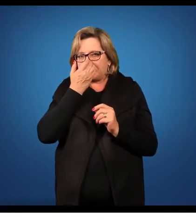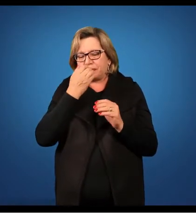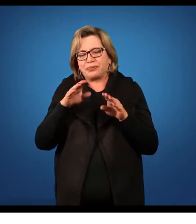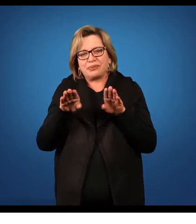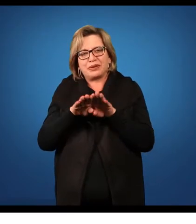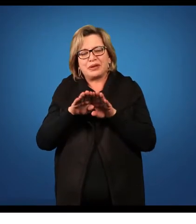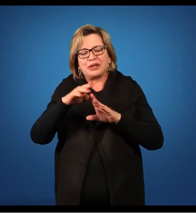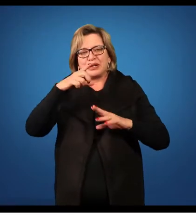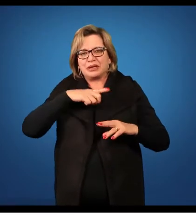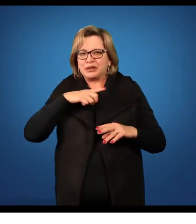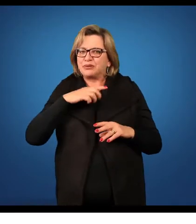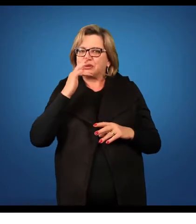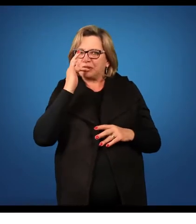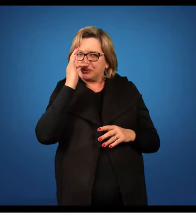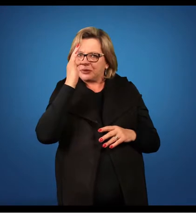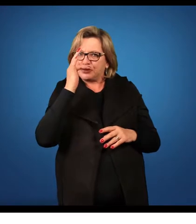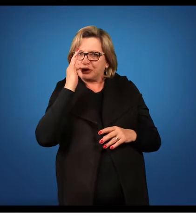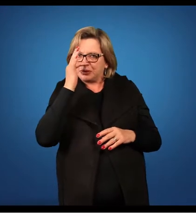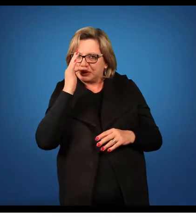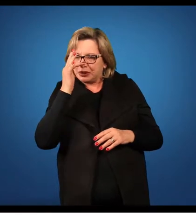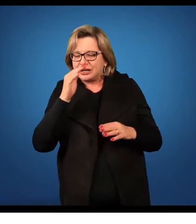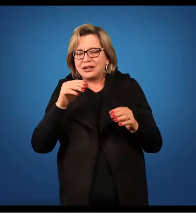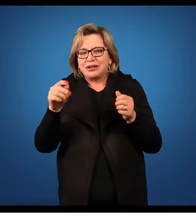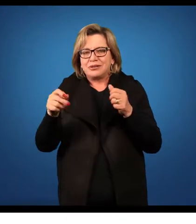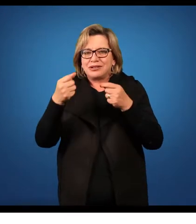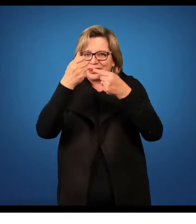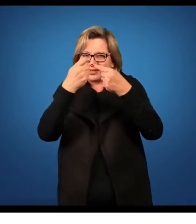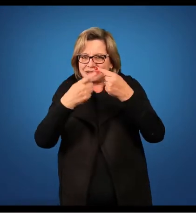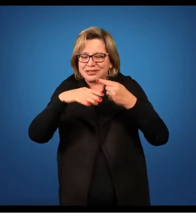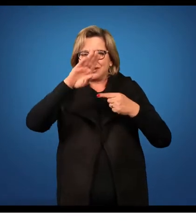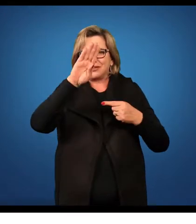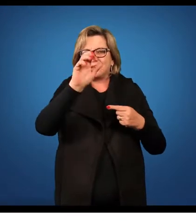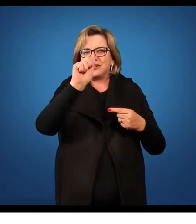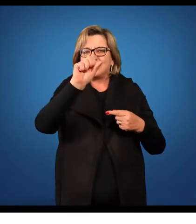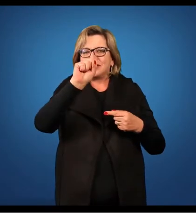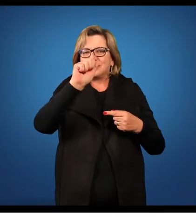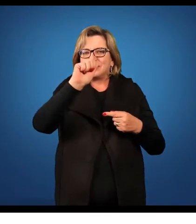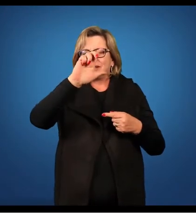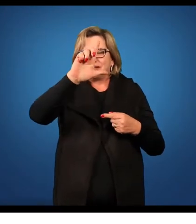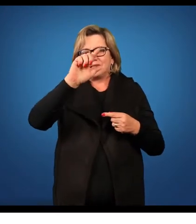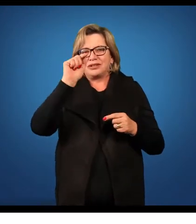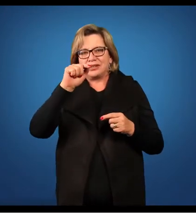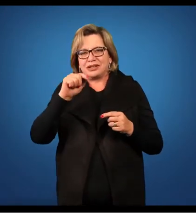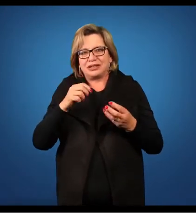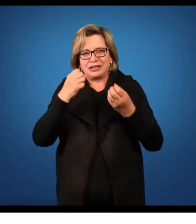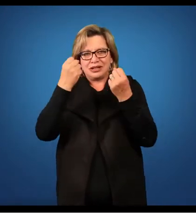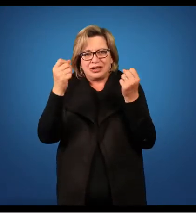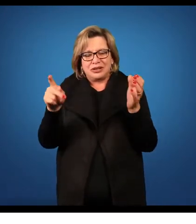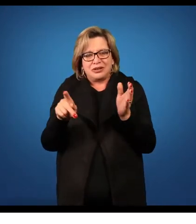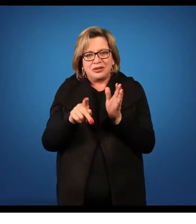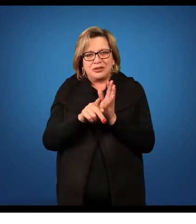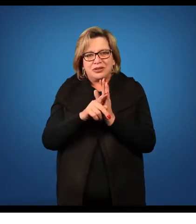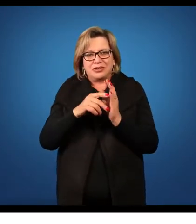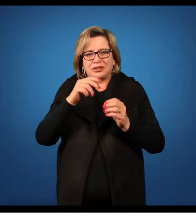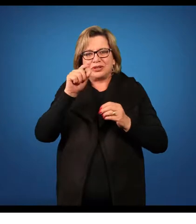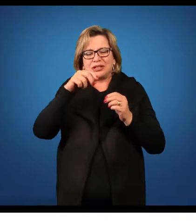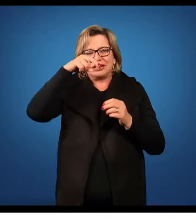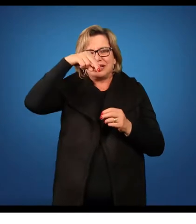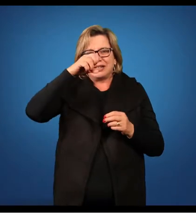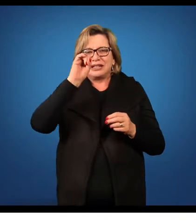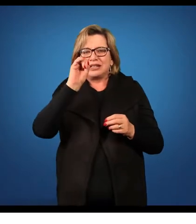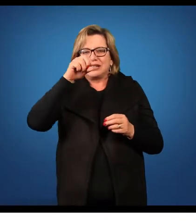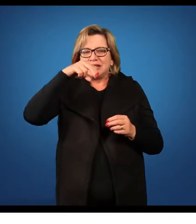uma flor com características basais entre as angiospermas. Essa aqui é uma espécie do gênero niféia.